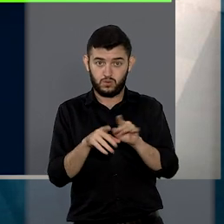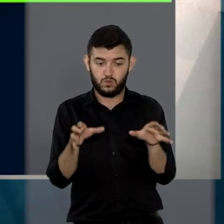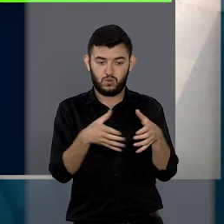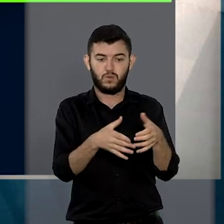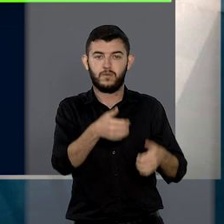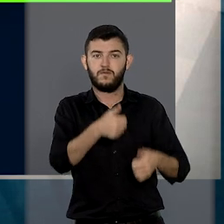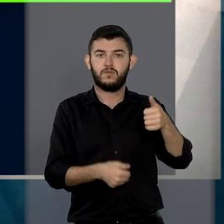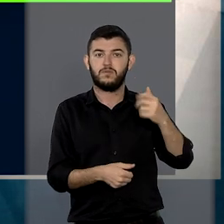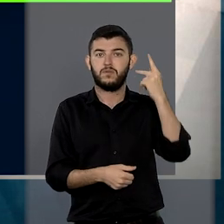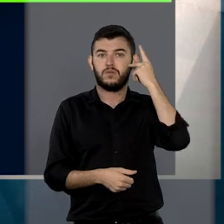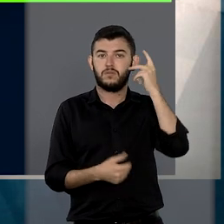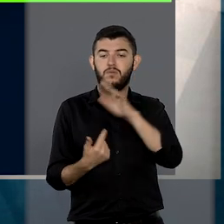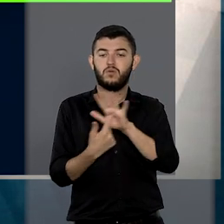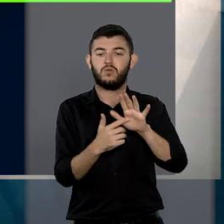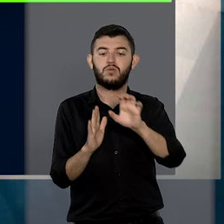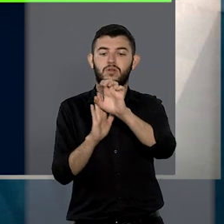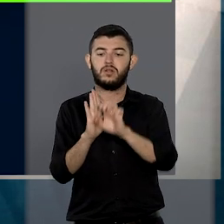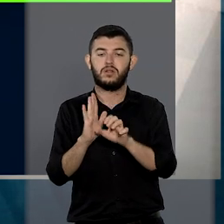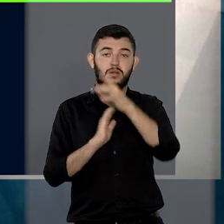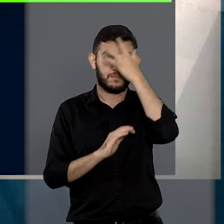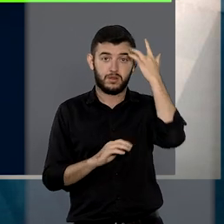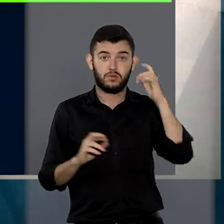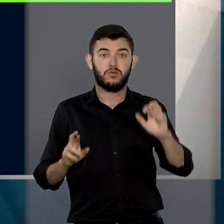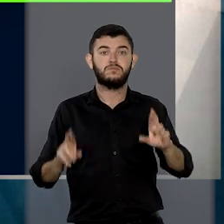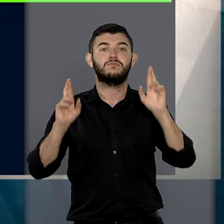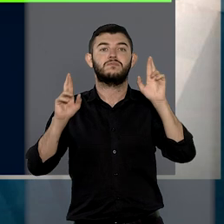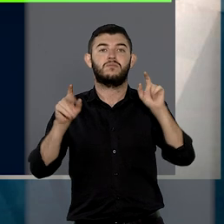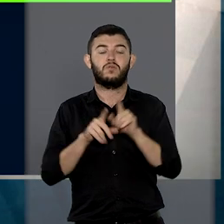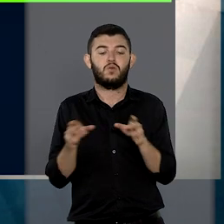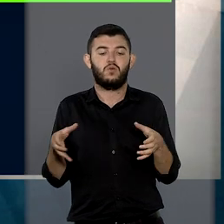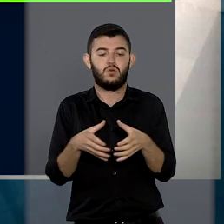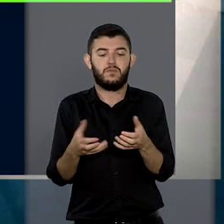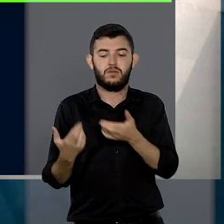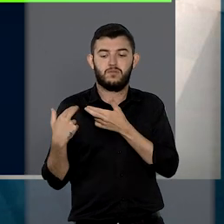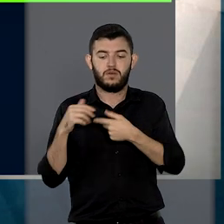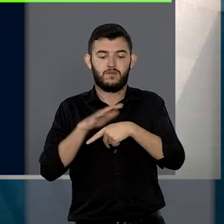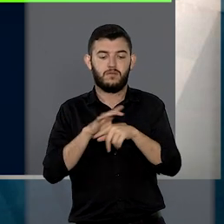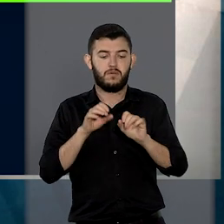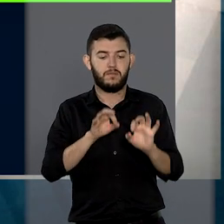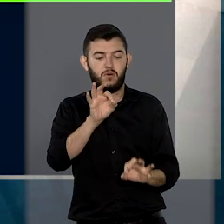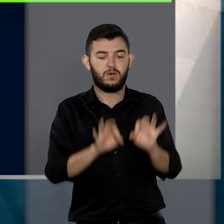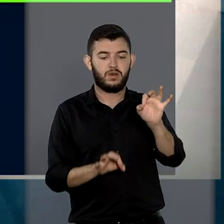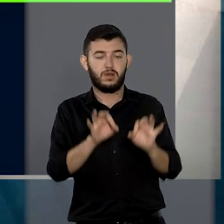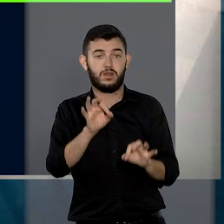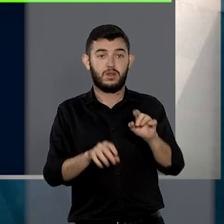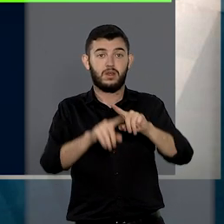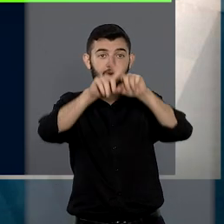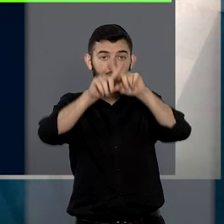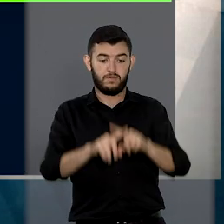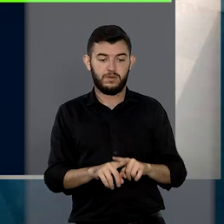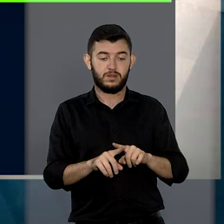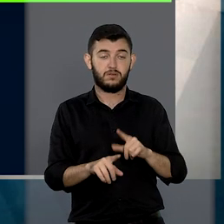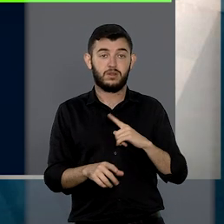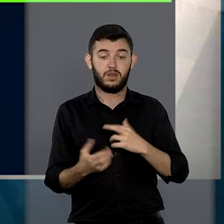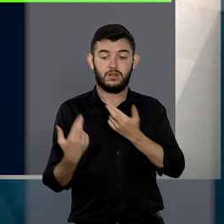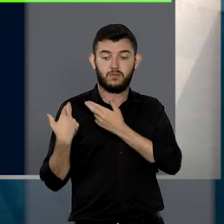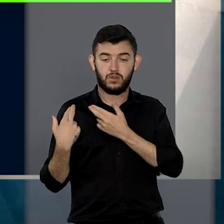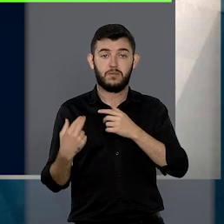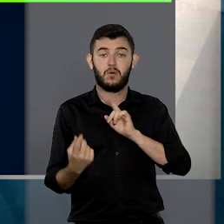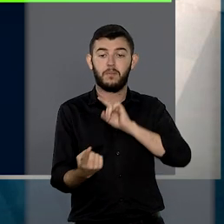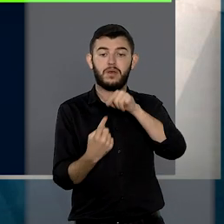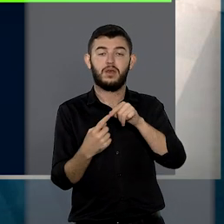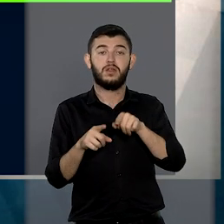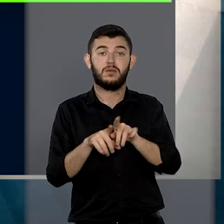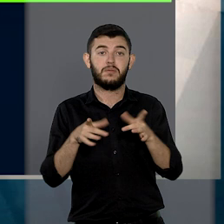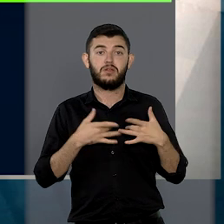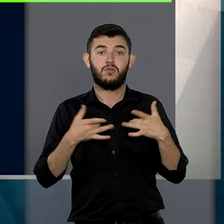apontou que, conforme o Estatuto do Torcedor, o clube detentor do mando de jogo tem responsabilidade objetiva e